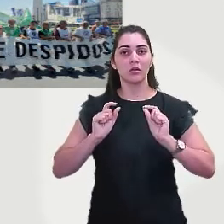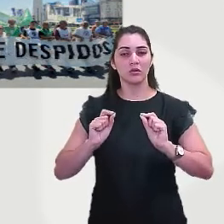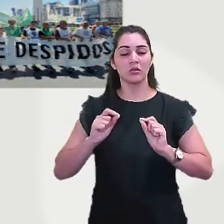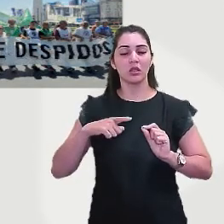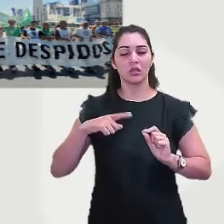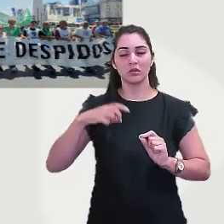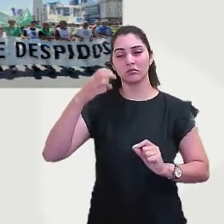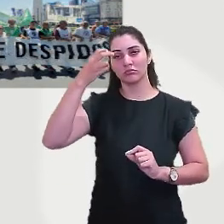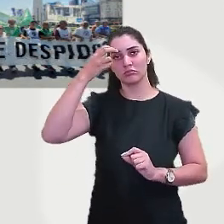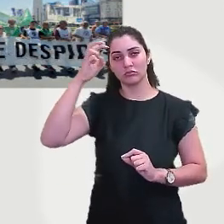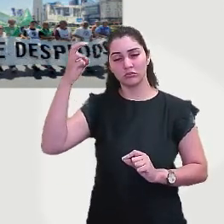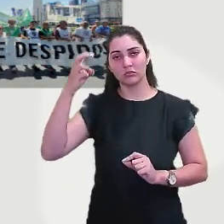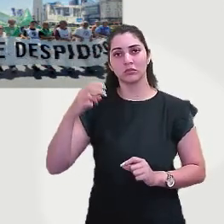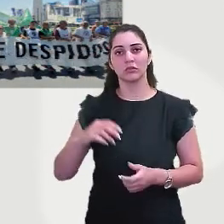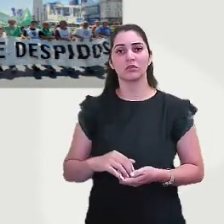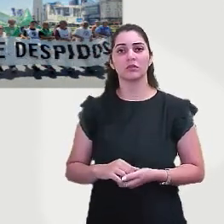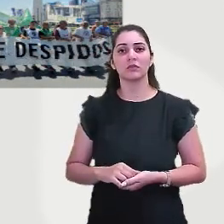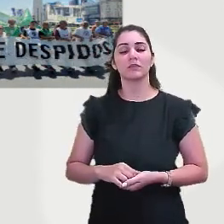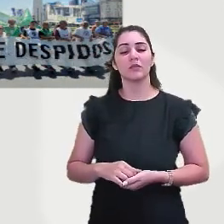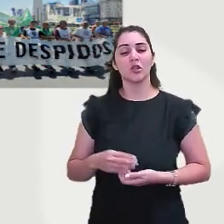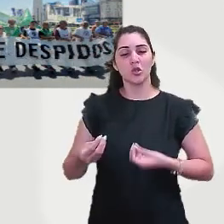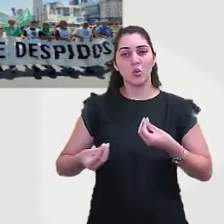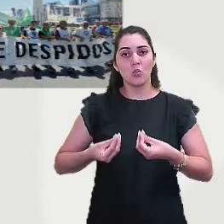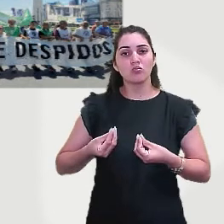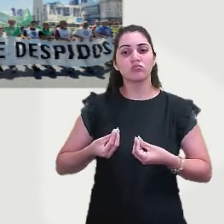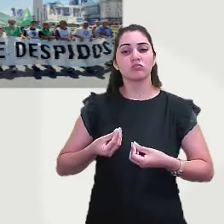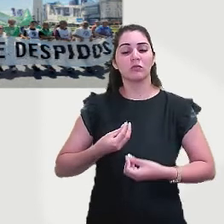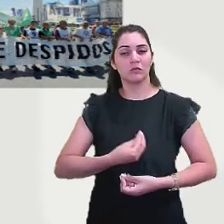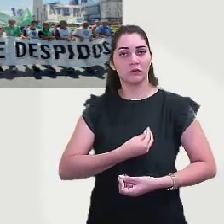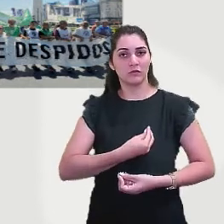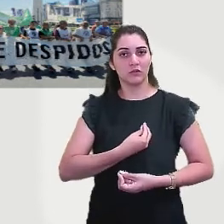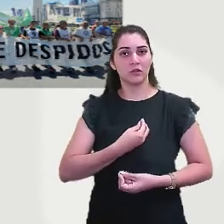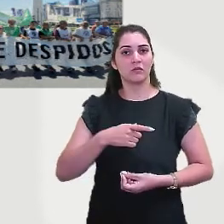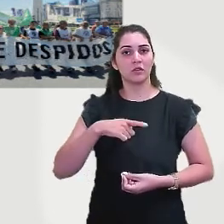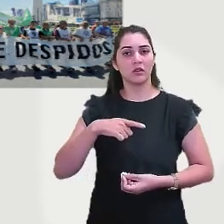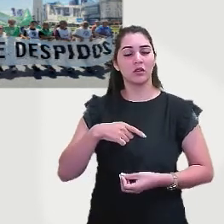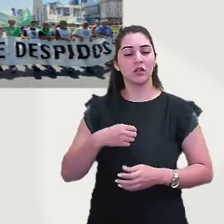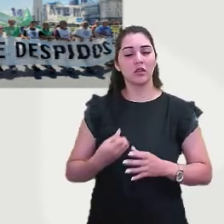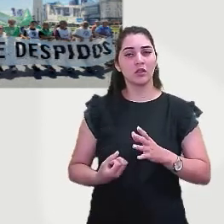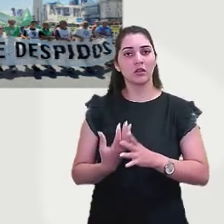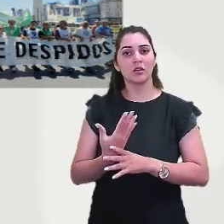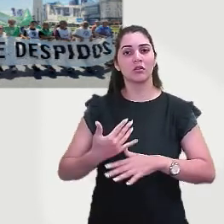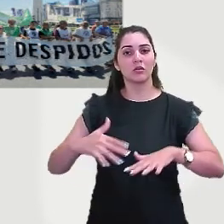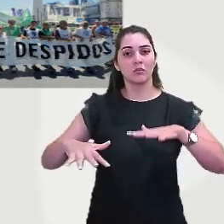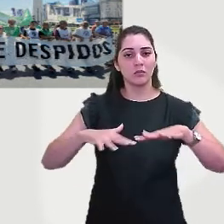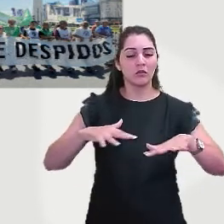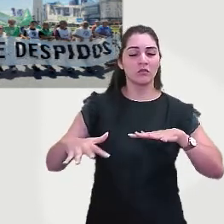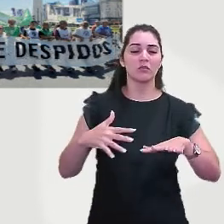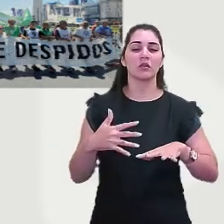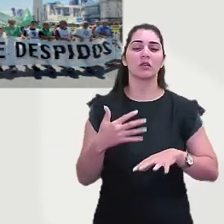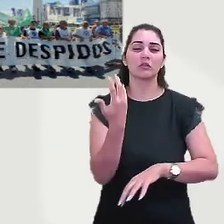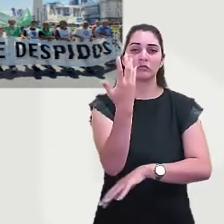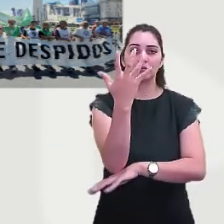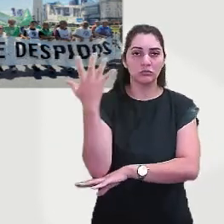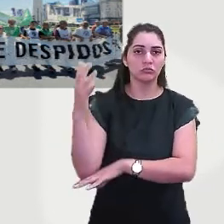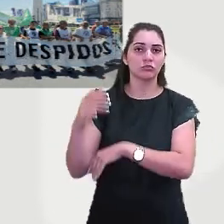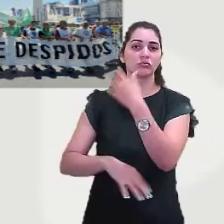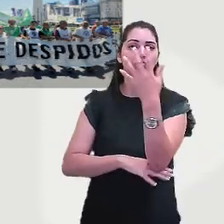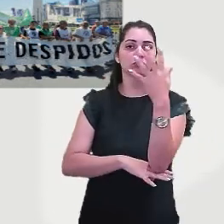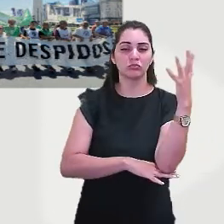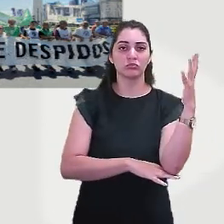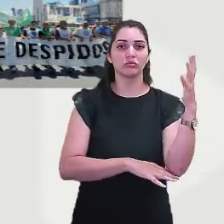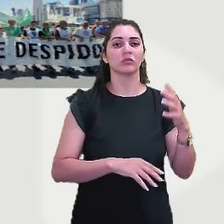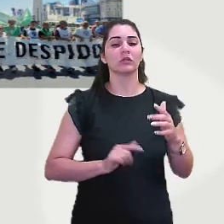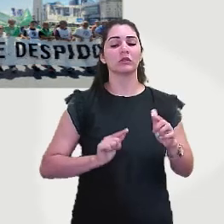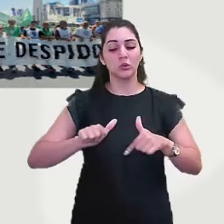a cultura e o seu modo de vida. E também vão surgir movimentos com outras causas, com defesa do meio ambiente, a regraficação do